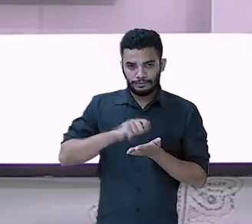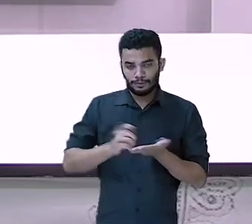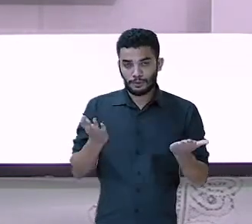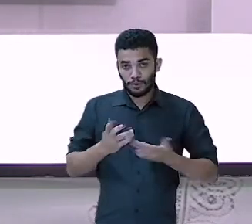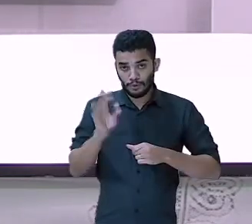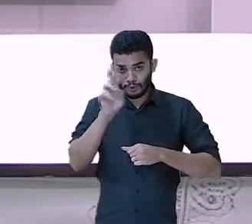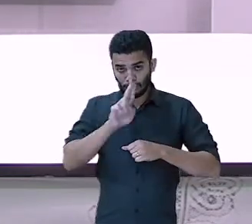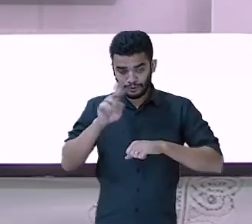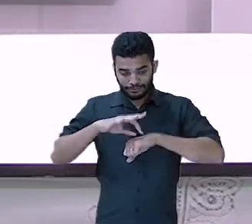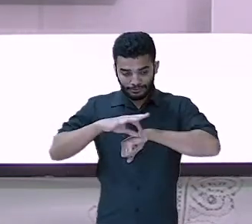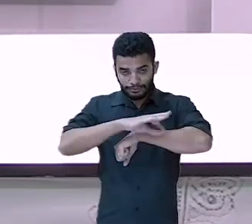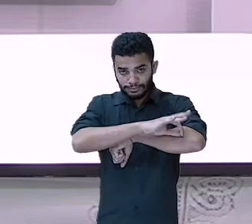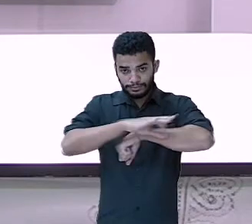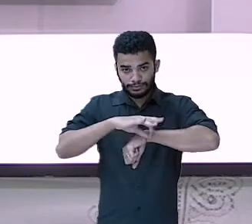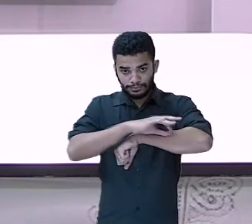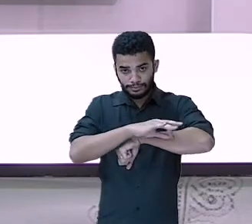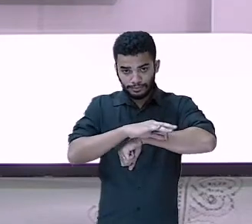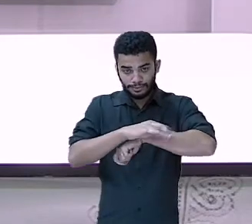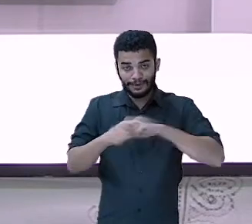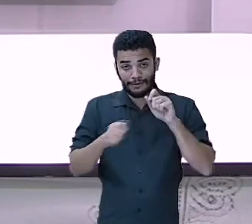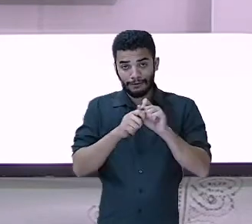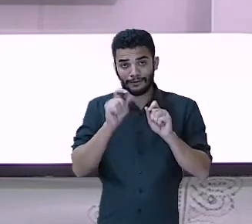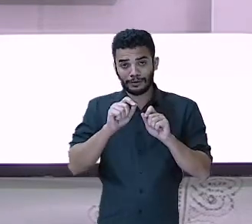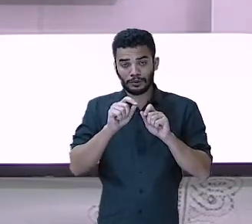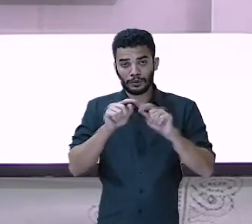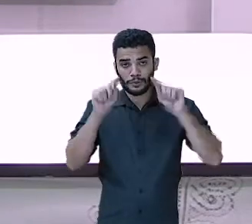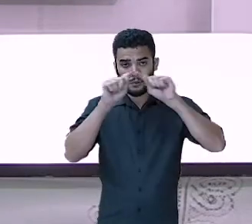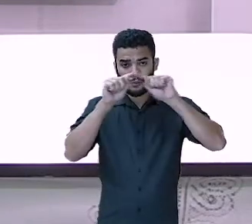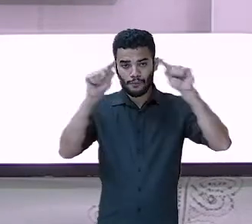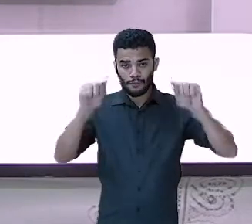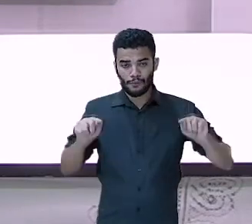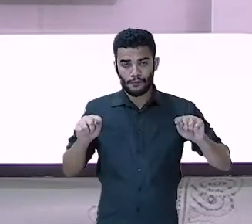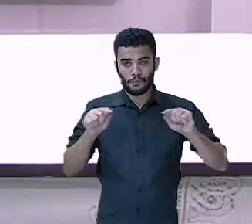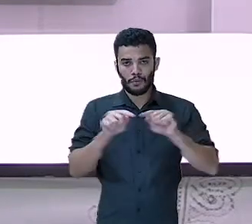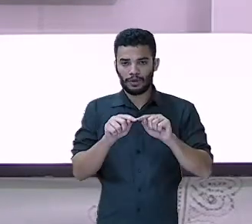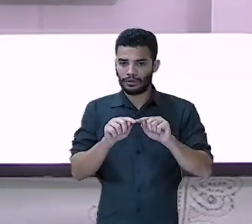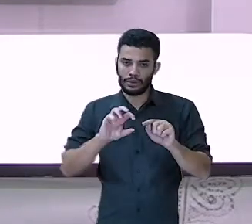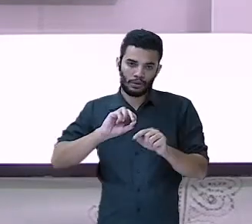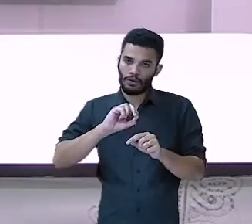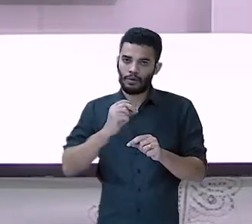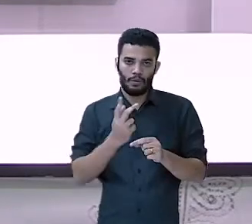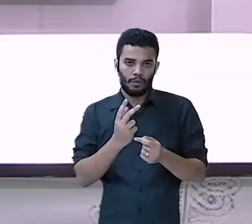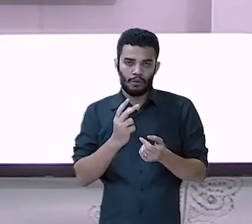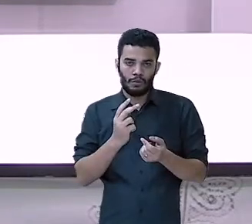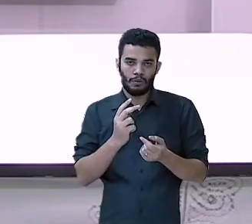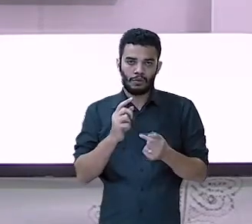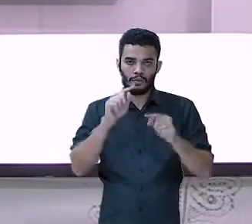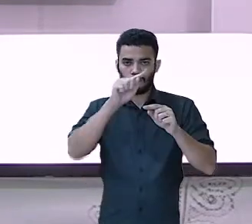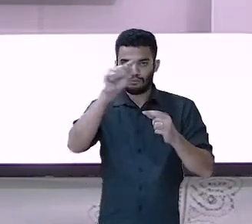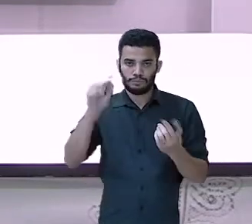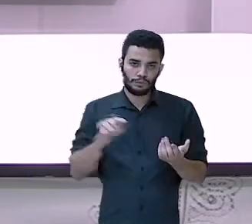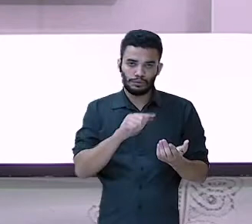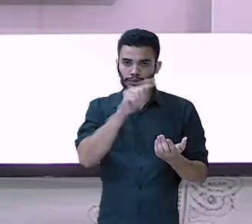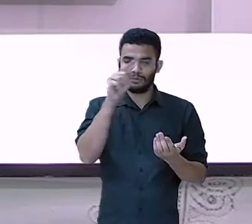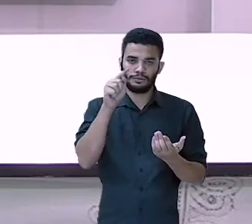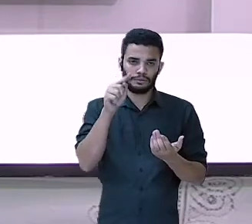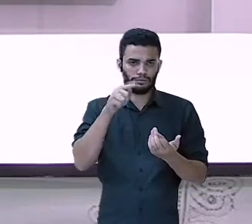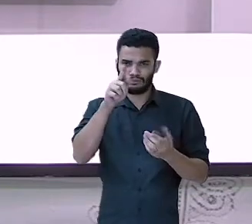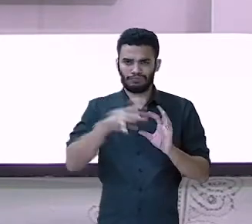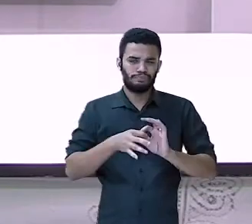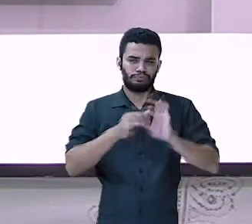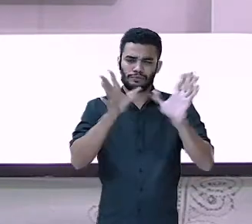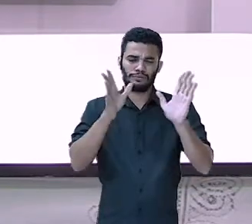quadrado de uma ponta. Vocês podem fazer uma bola também. Usa a criatividade. Eu vou fazer um quadrado.